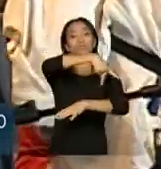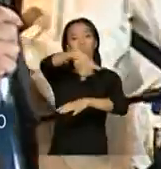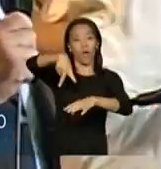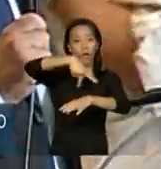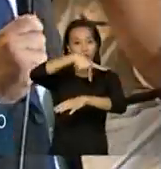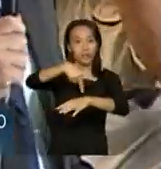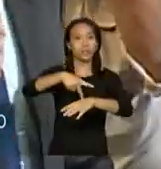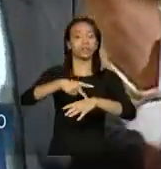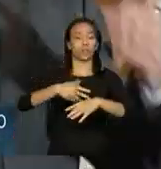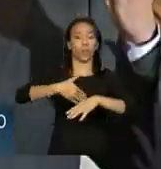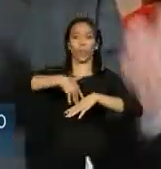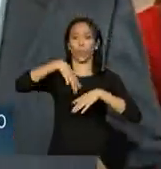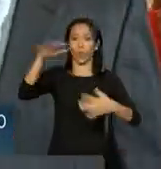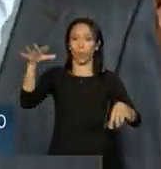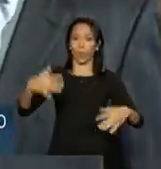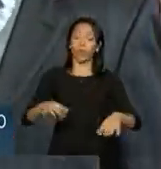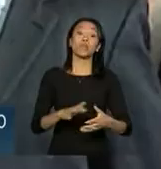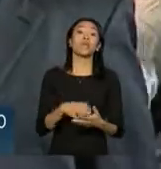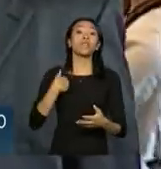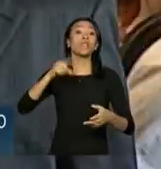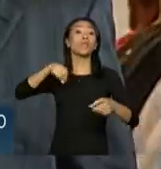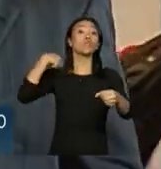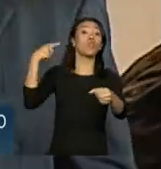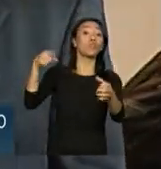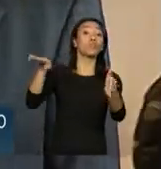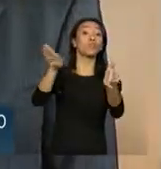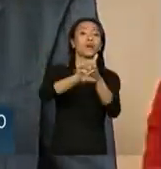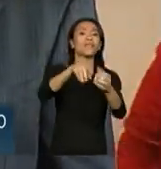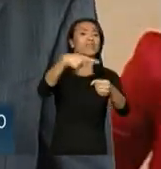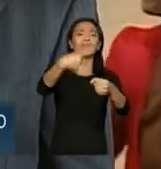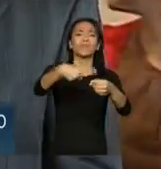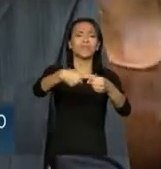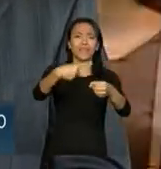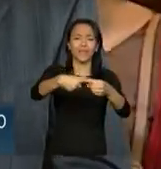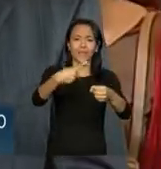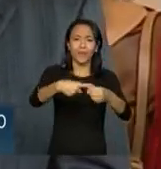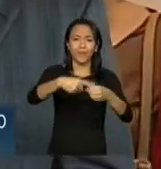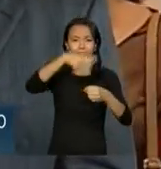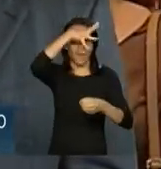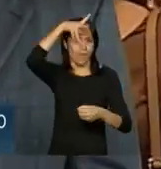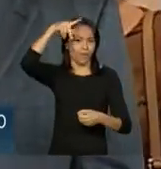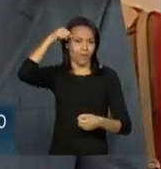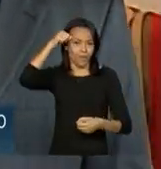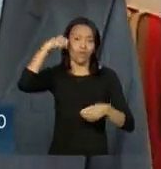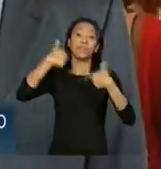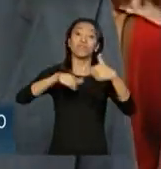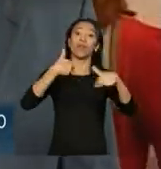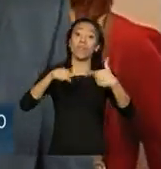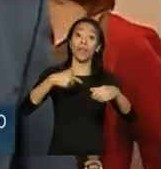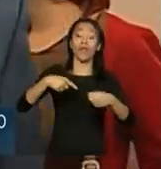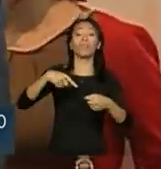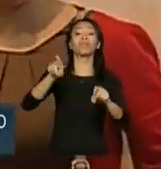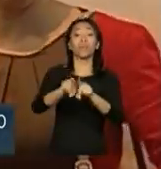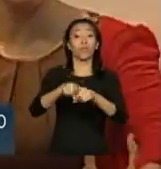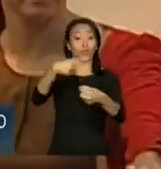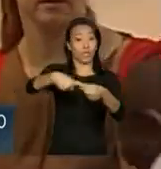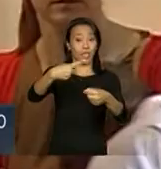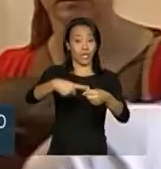mais rico do nosso país, e fui lá para o interior da Amazônia, fui trabalhar no interior do estado do Pará,